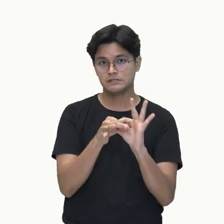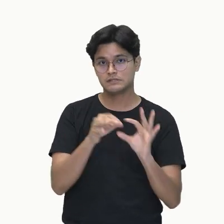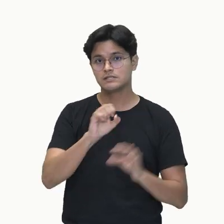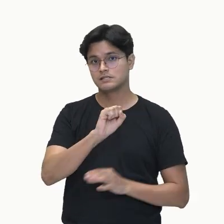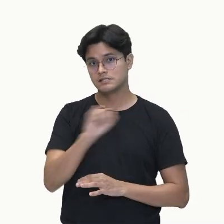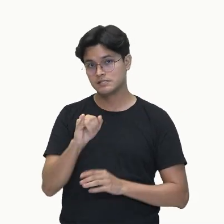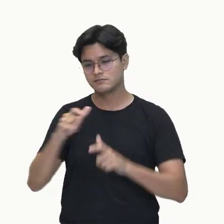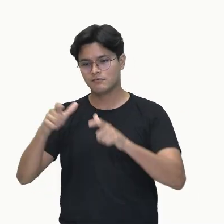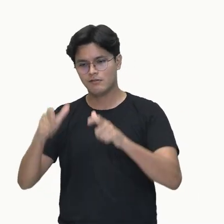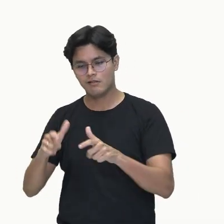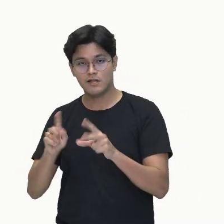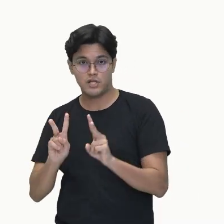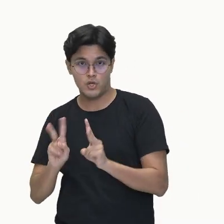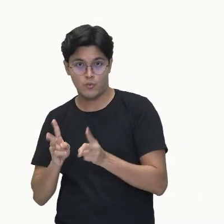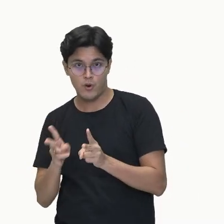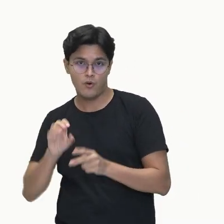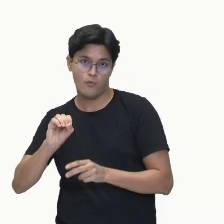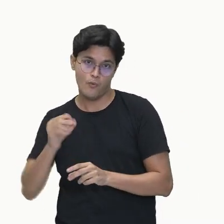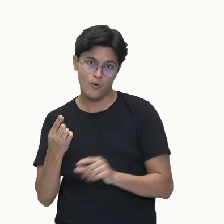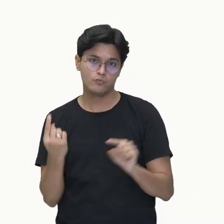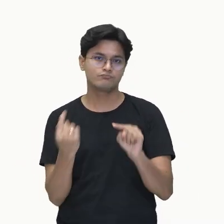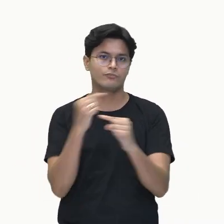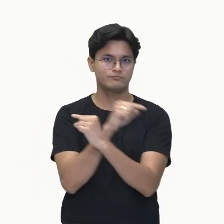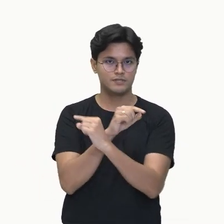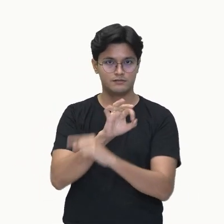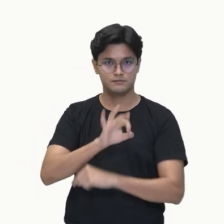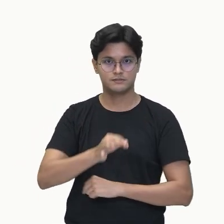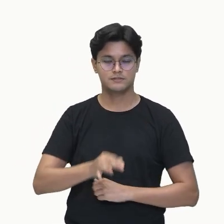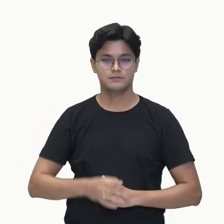lado, se estão de lados diferentes. Tá bom?